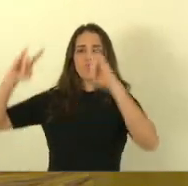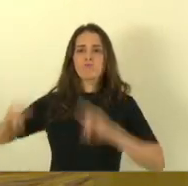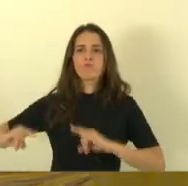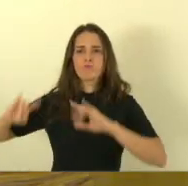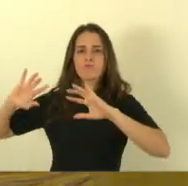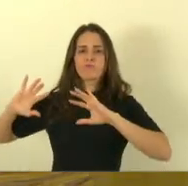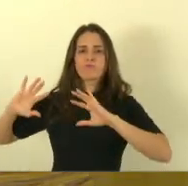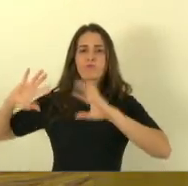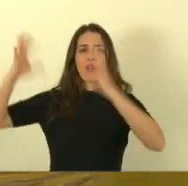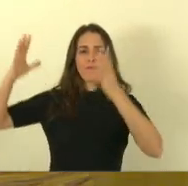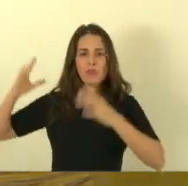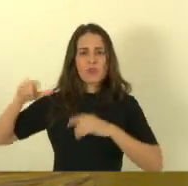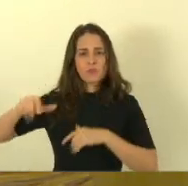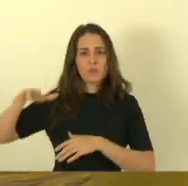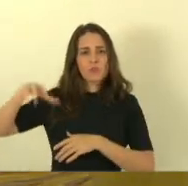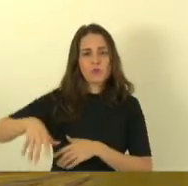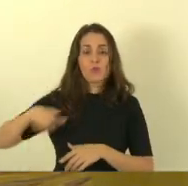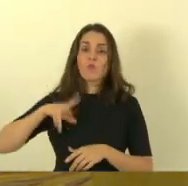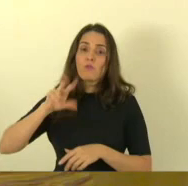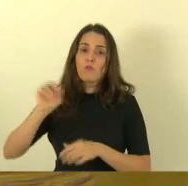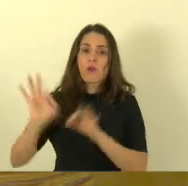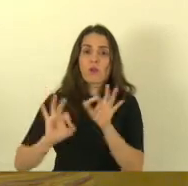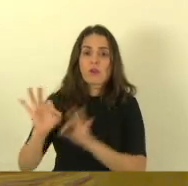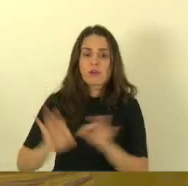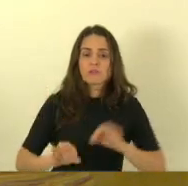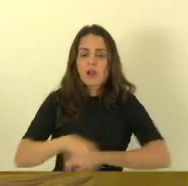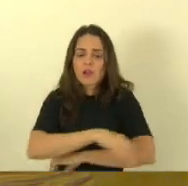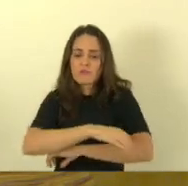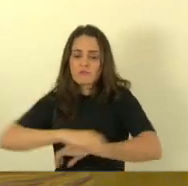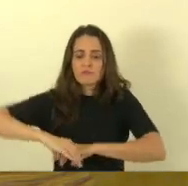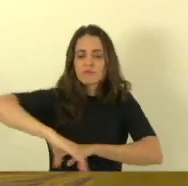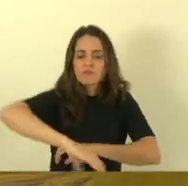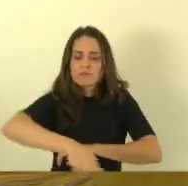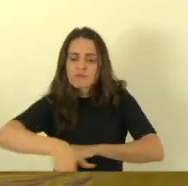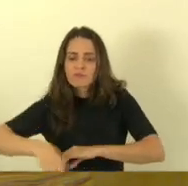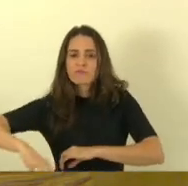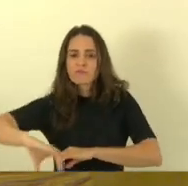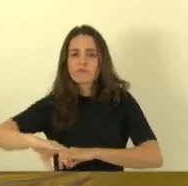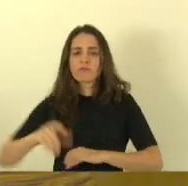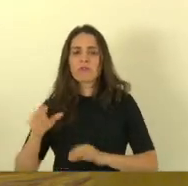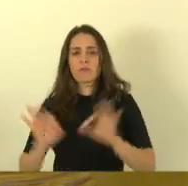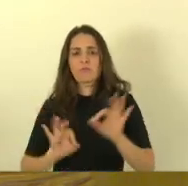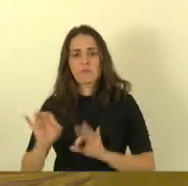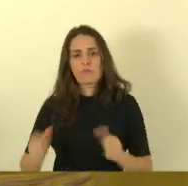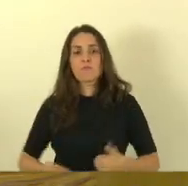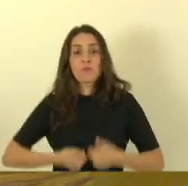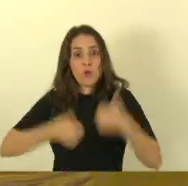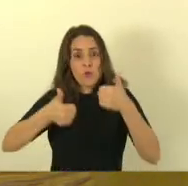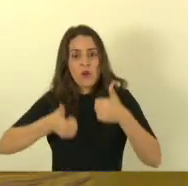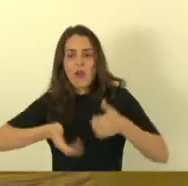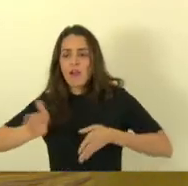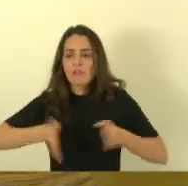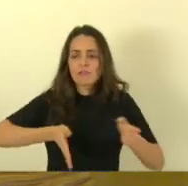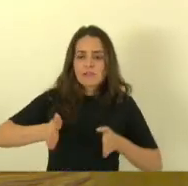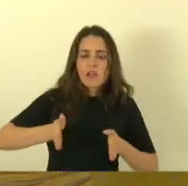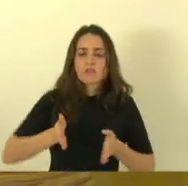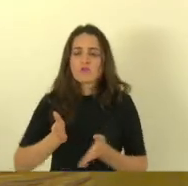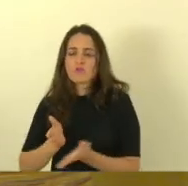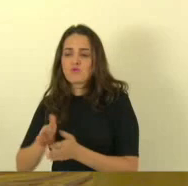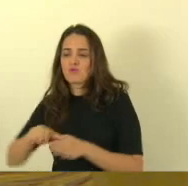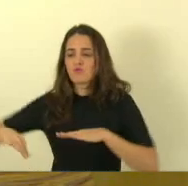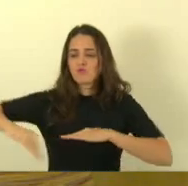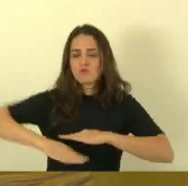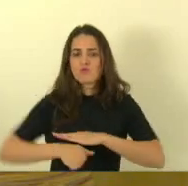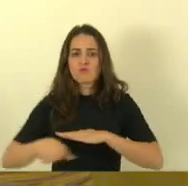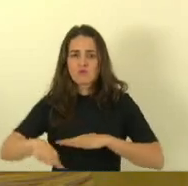uma rotatória para melhorar o acesso. Então, a está aqui hoje para agradecer as duas obras, as empresas que